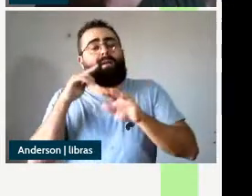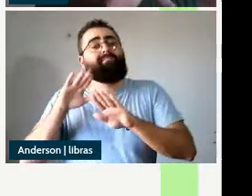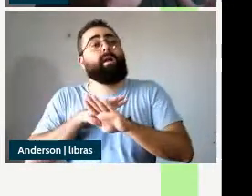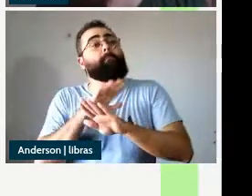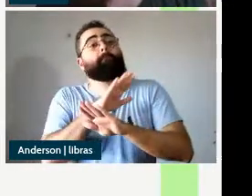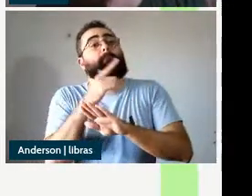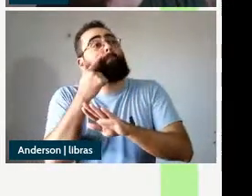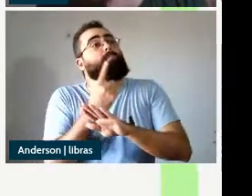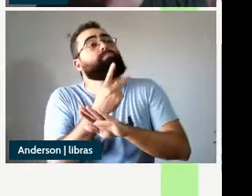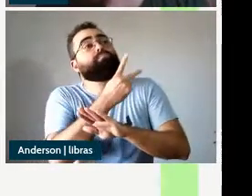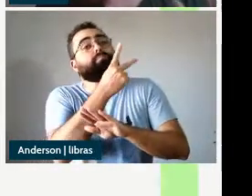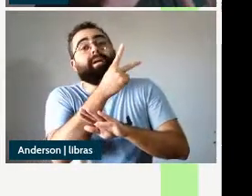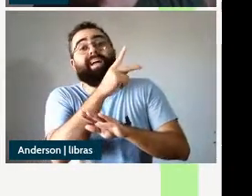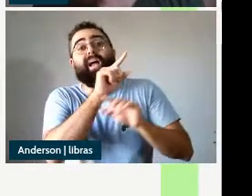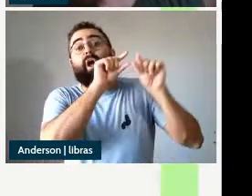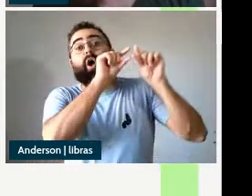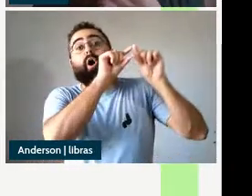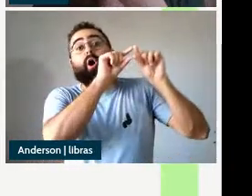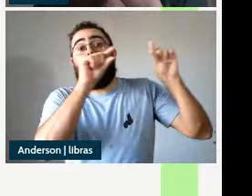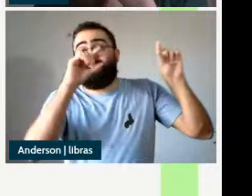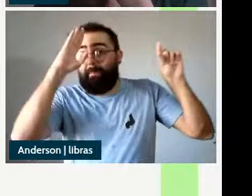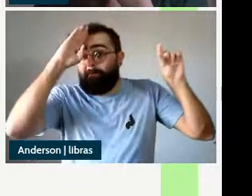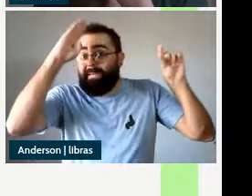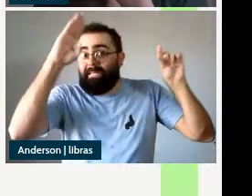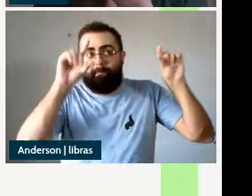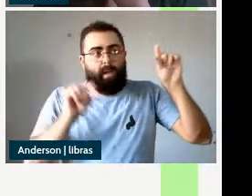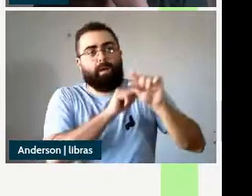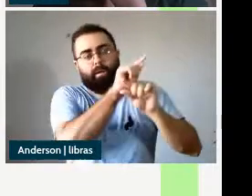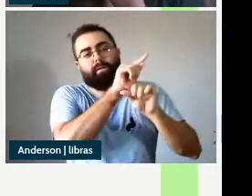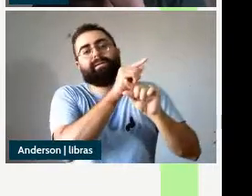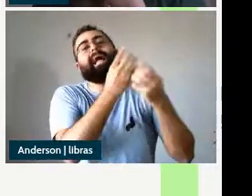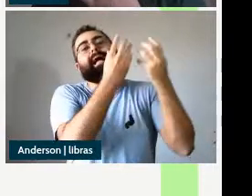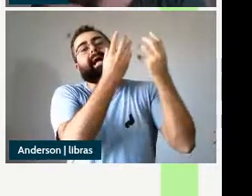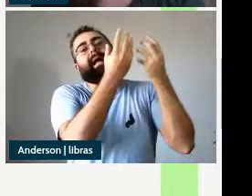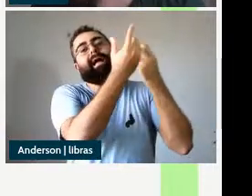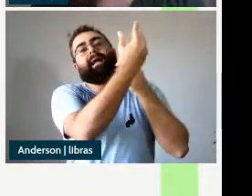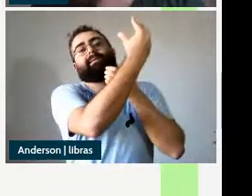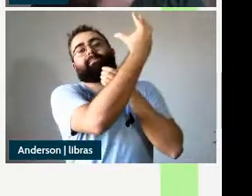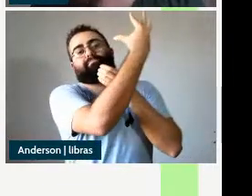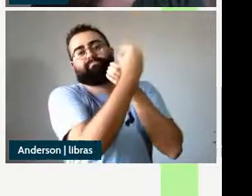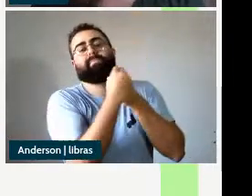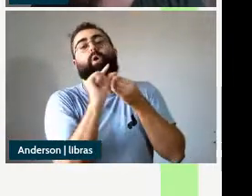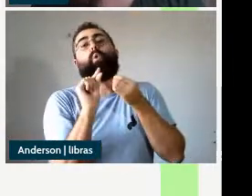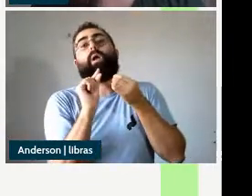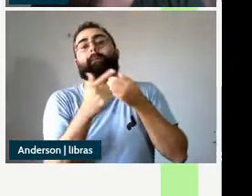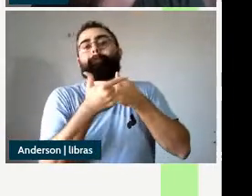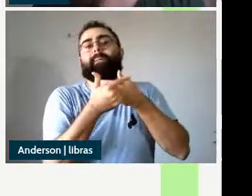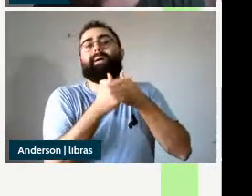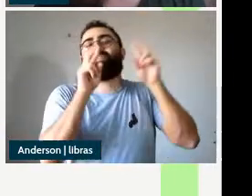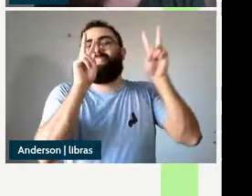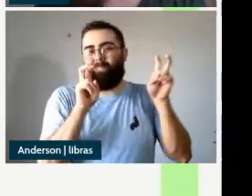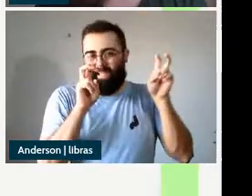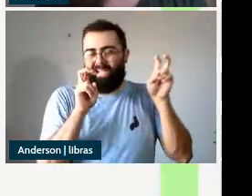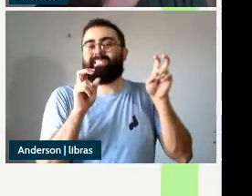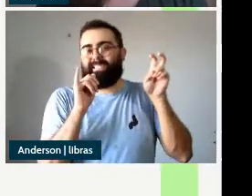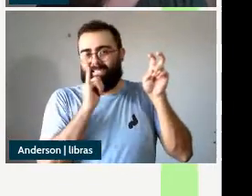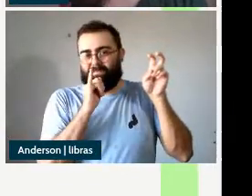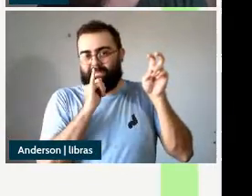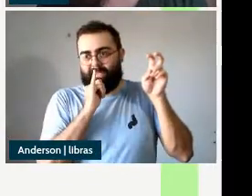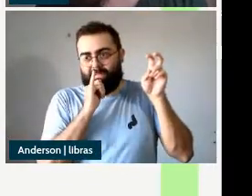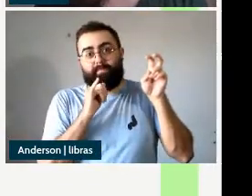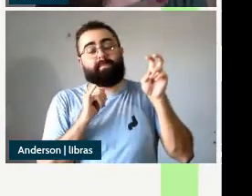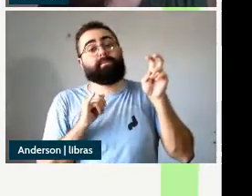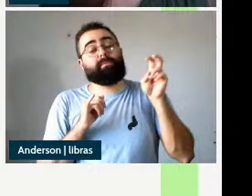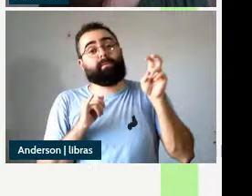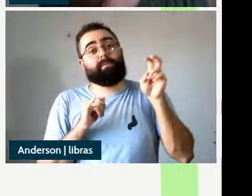em que ele vai receber um papel temático no caso da construção de predicação secundária de sujeito esse